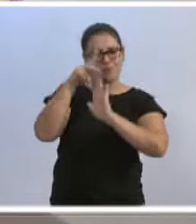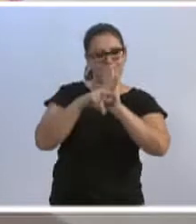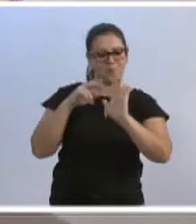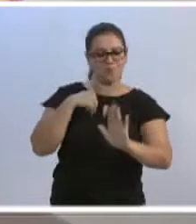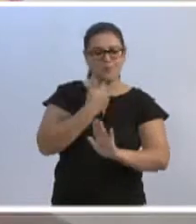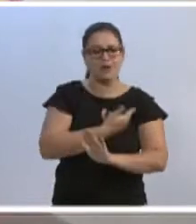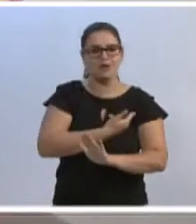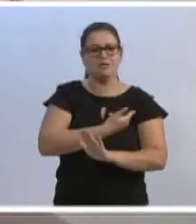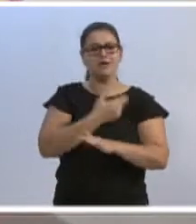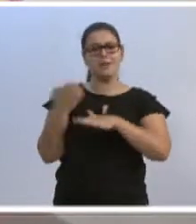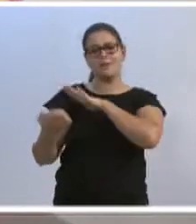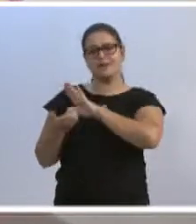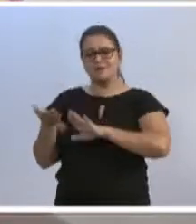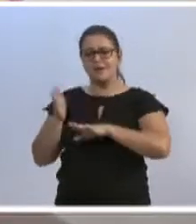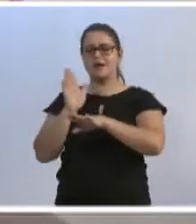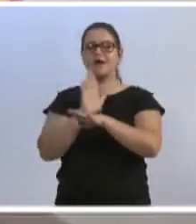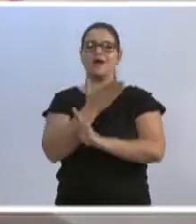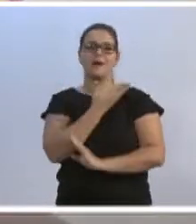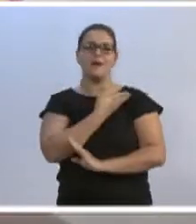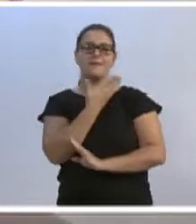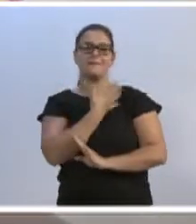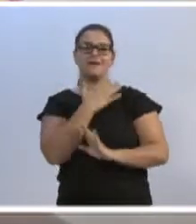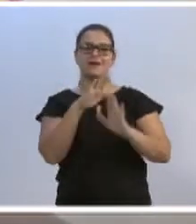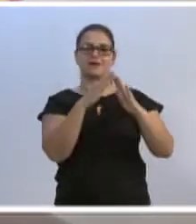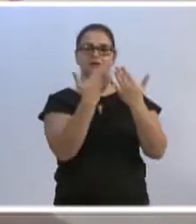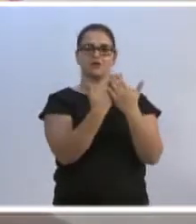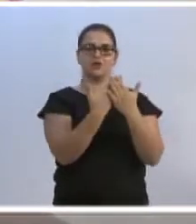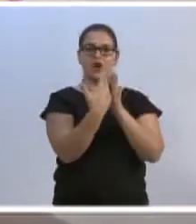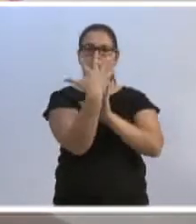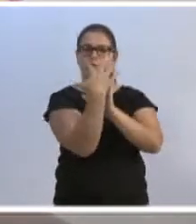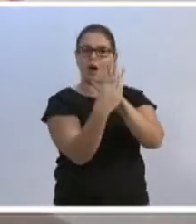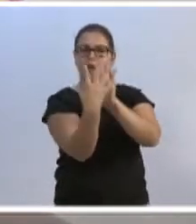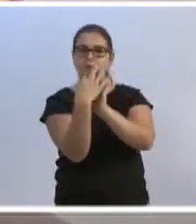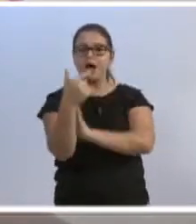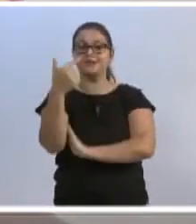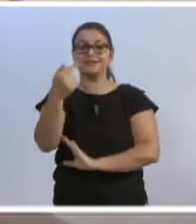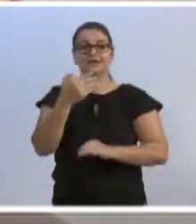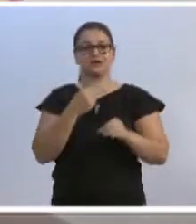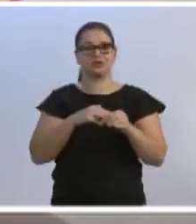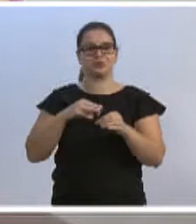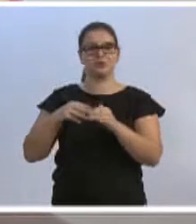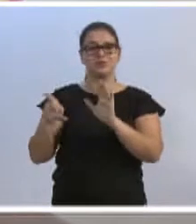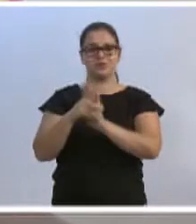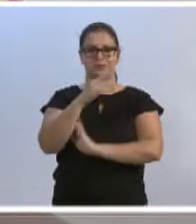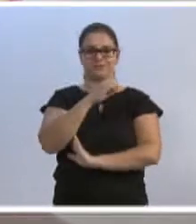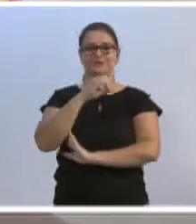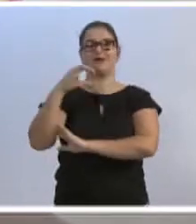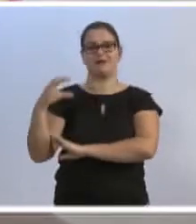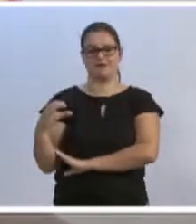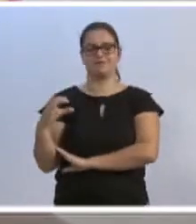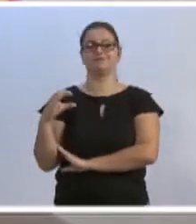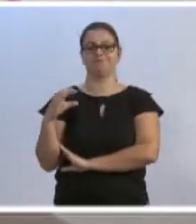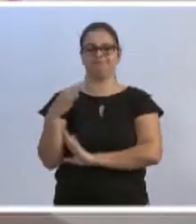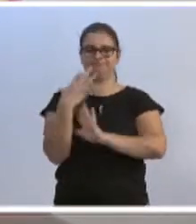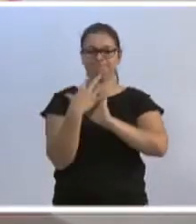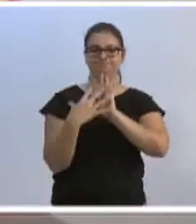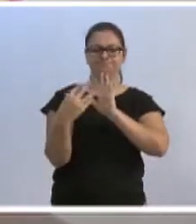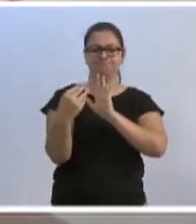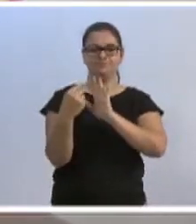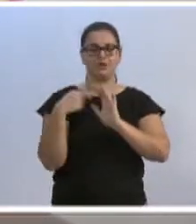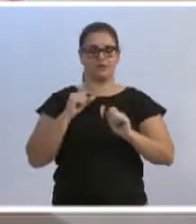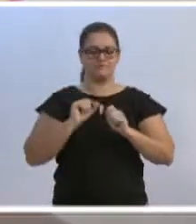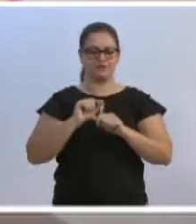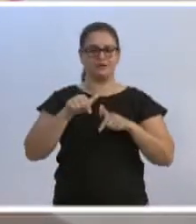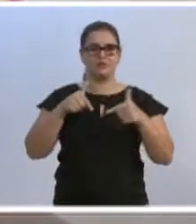Empresa Amiga da Escola, que foi copiado em sete municípios do estado de Santa Catarina, que atuou